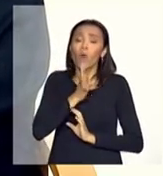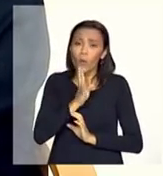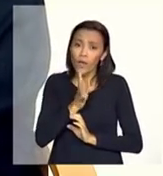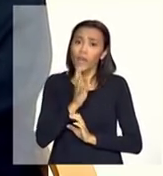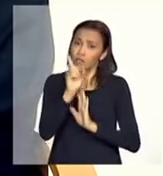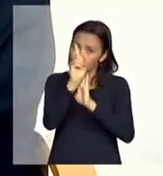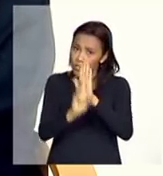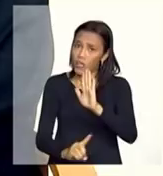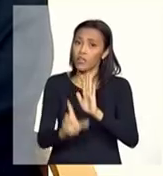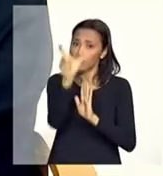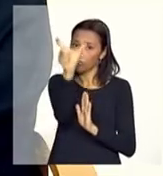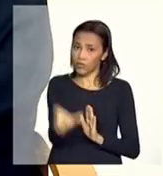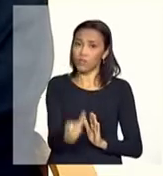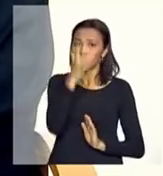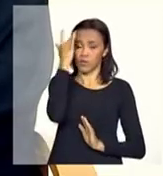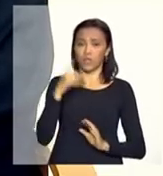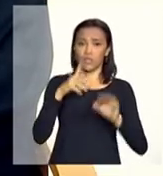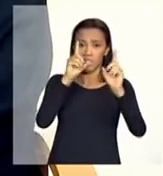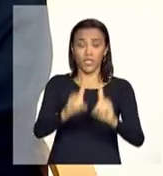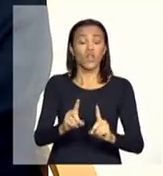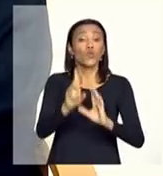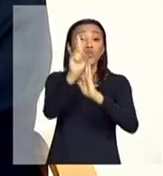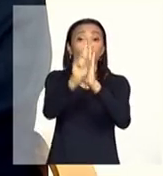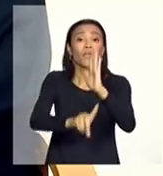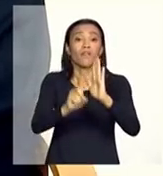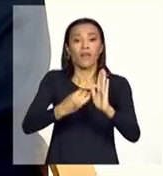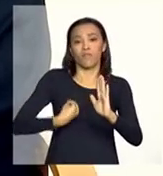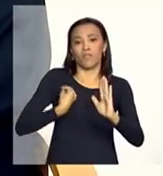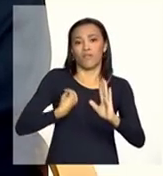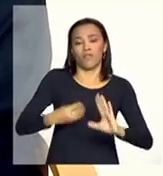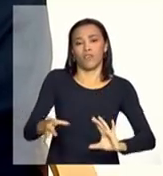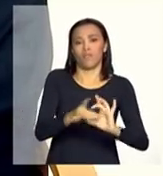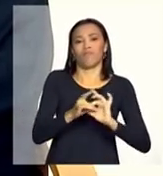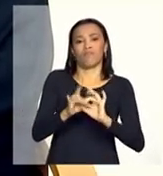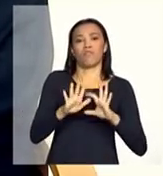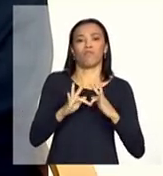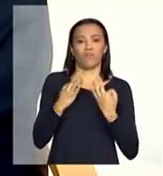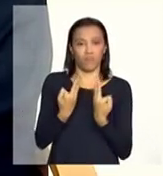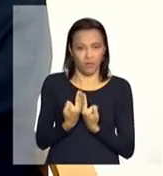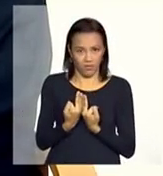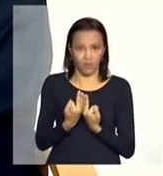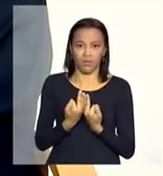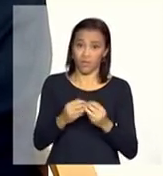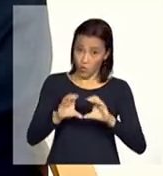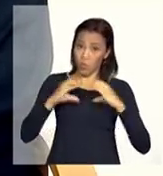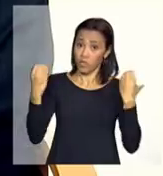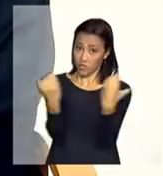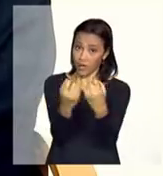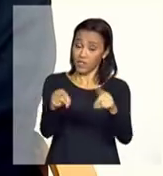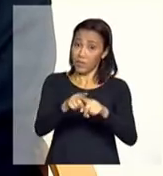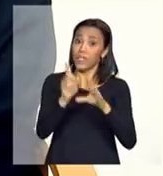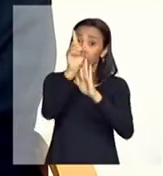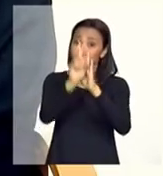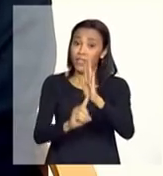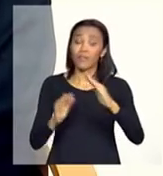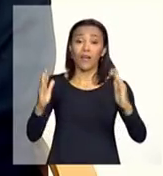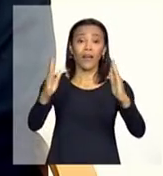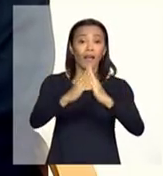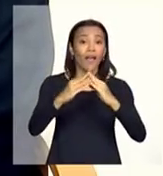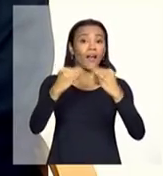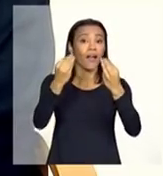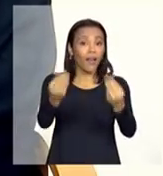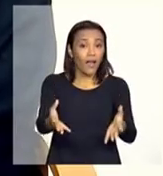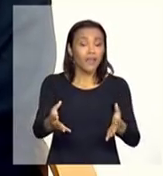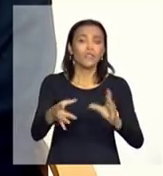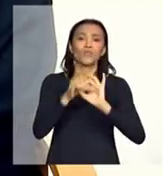E um dos direitos é o direito à convivência familiar e comunitária que nós mencionamos aqui, mas também o direito à moradia, o direito a